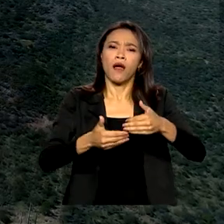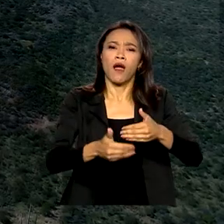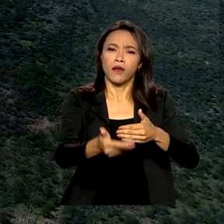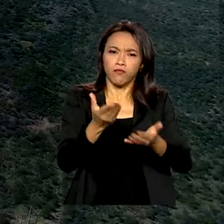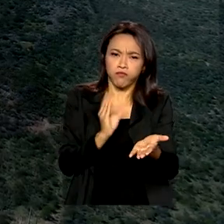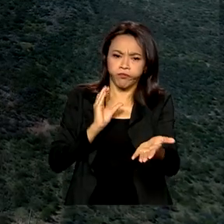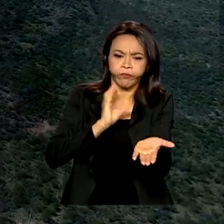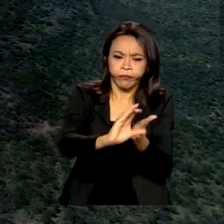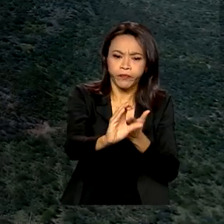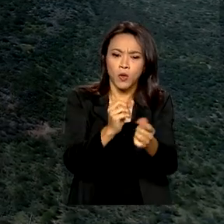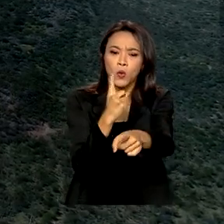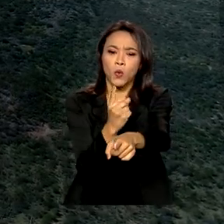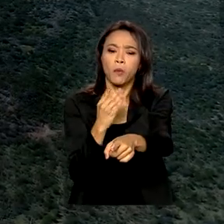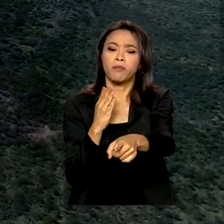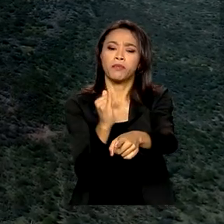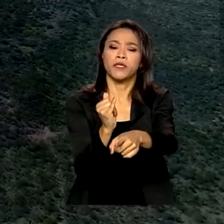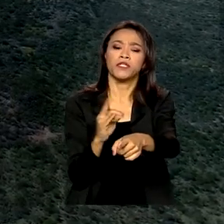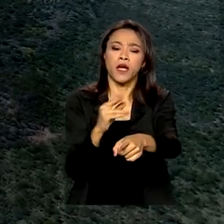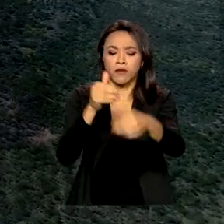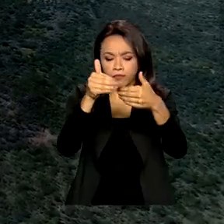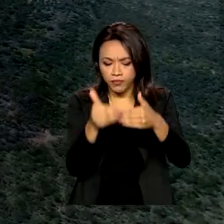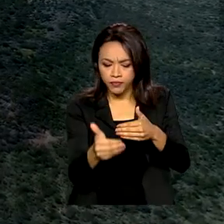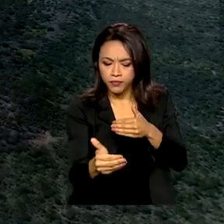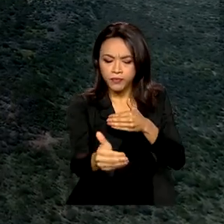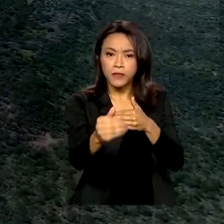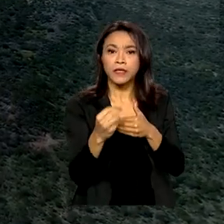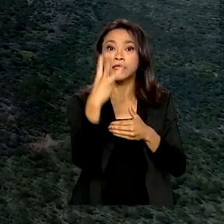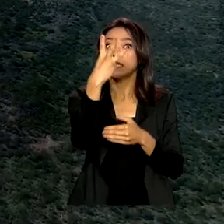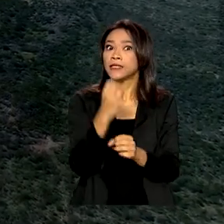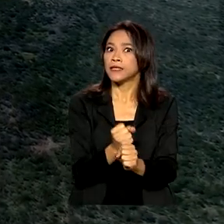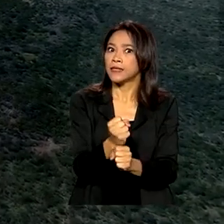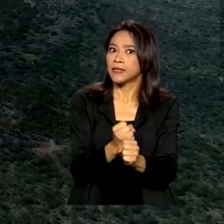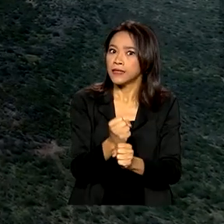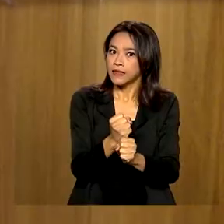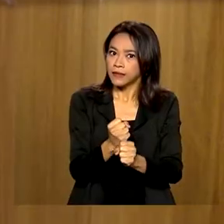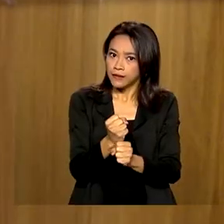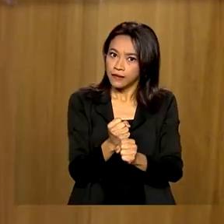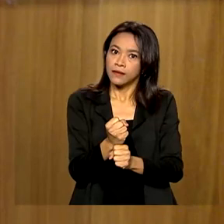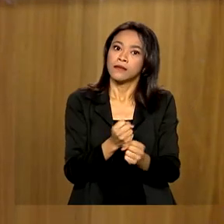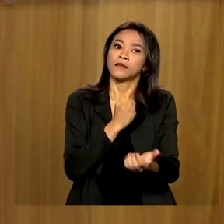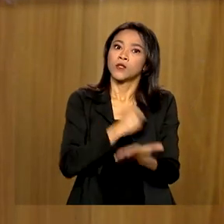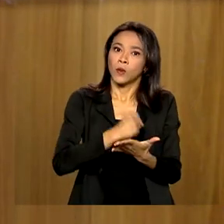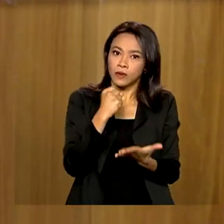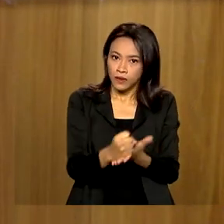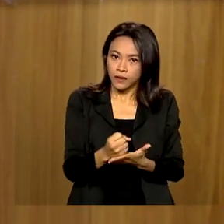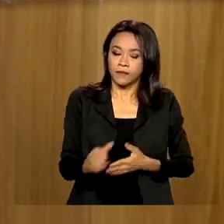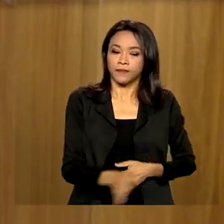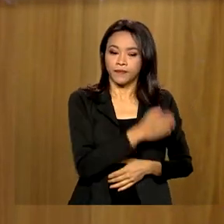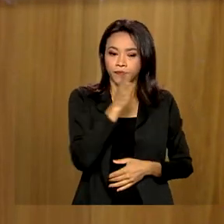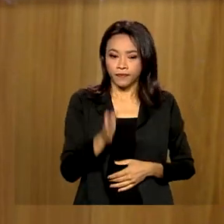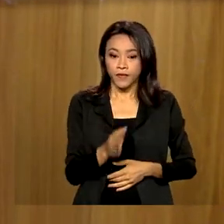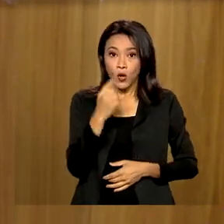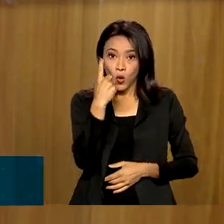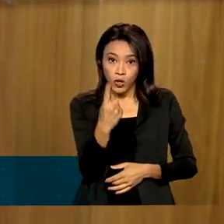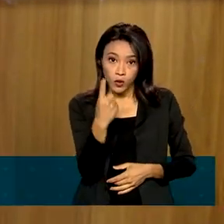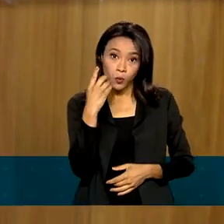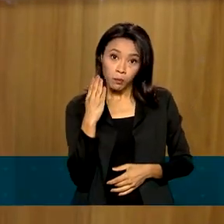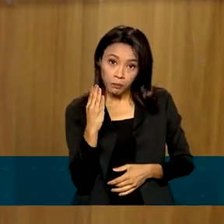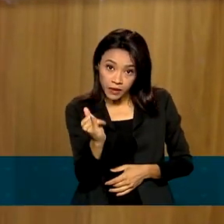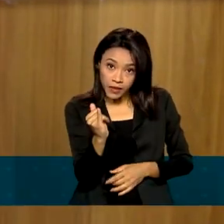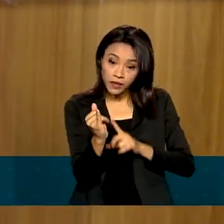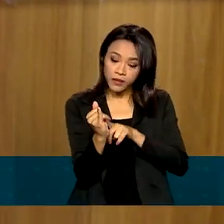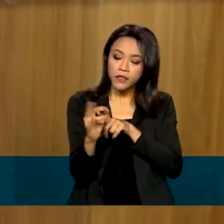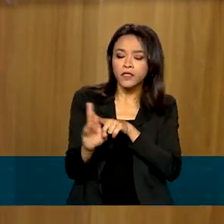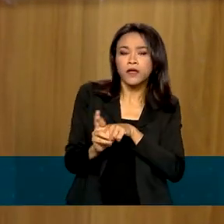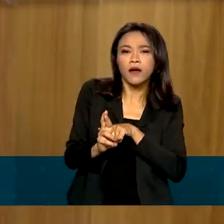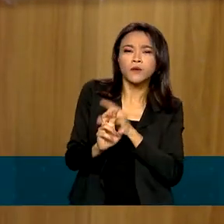de mais de um bilhão de reais ao longo de 35 anos de contrato. Esse um bilhão de reais permitiu